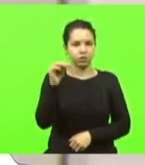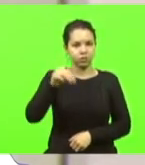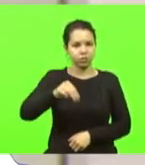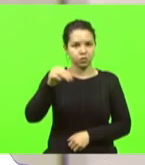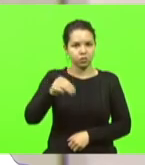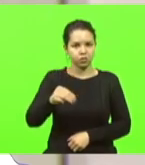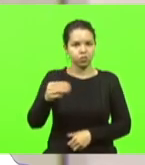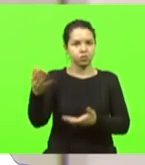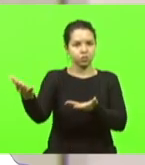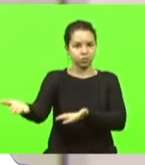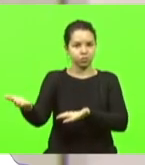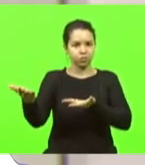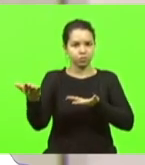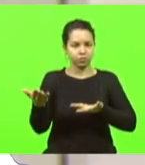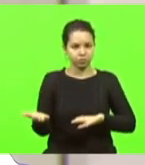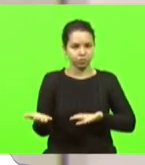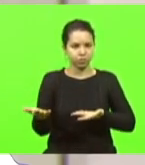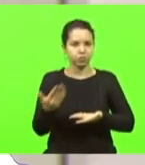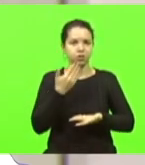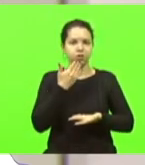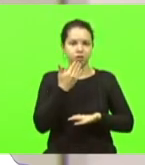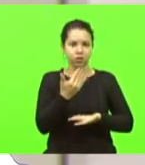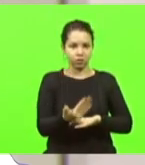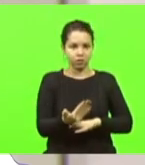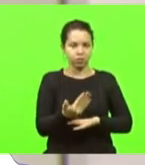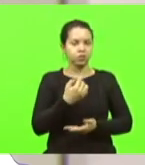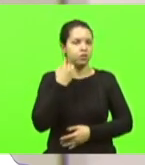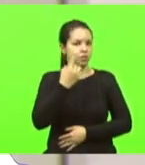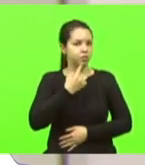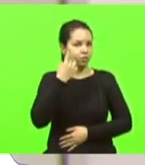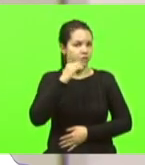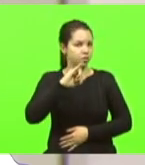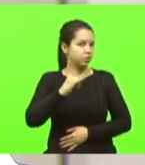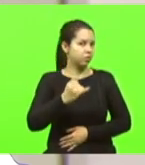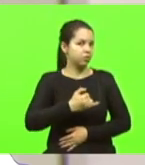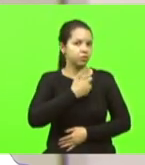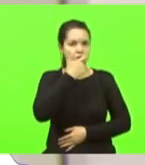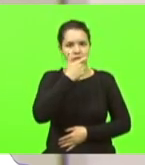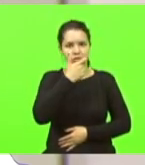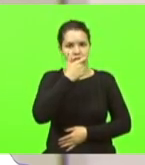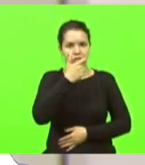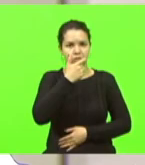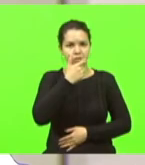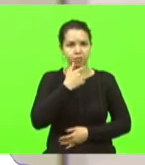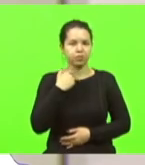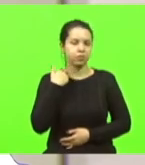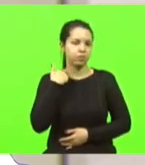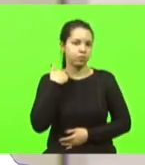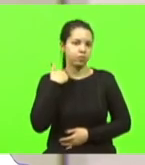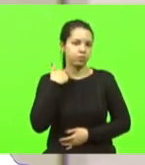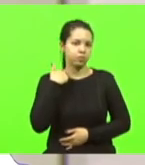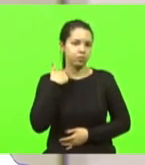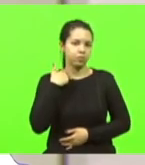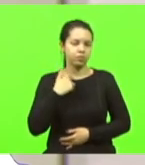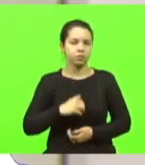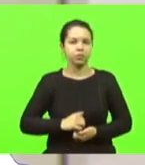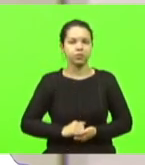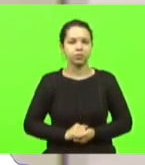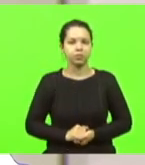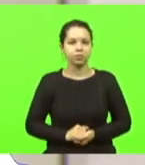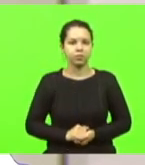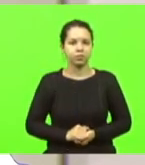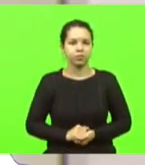atende um requerimento do deputado Jerry Comper e que